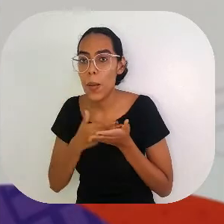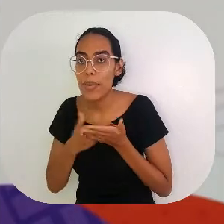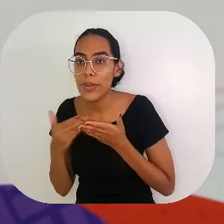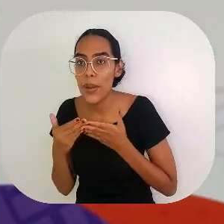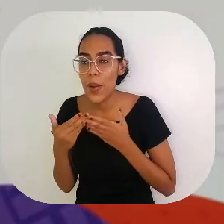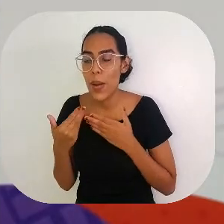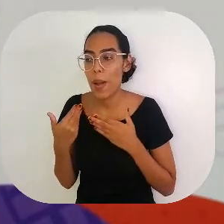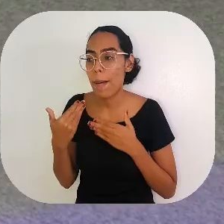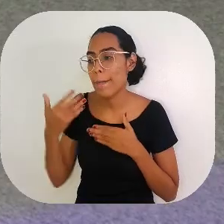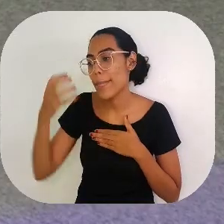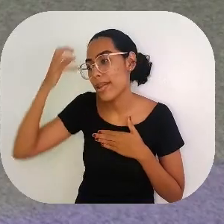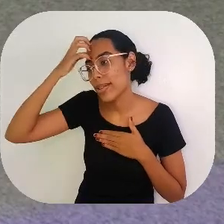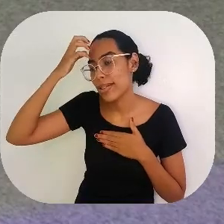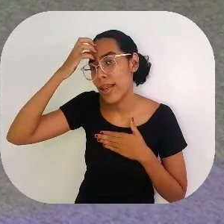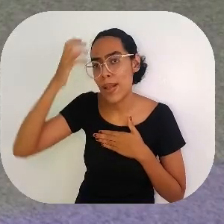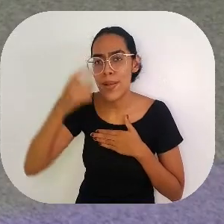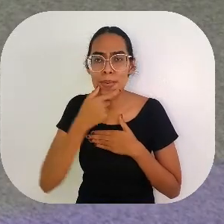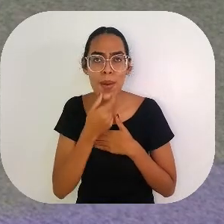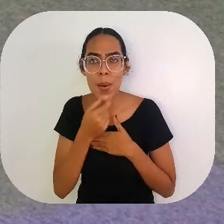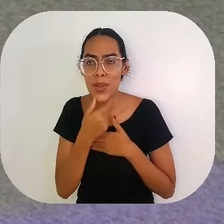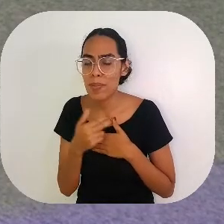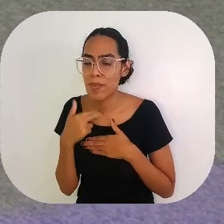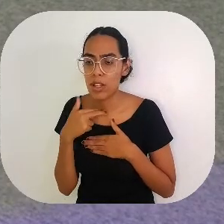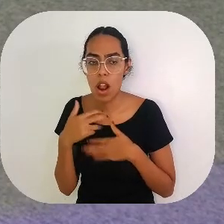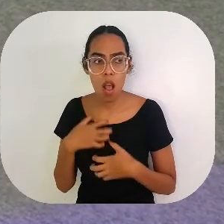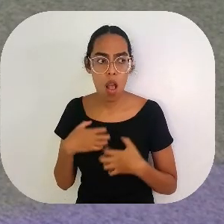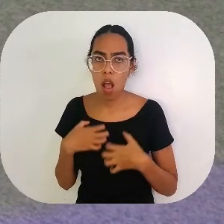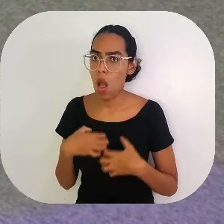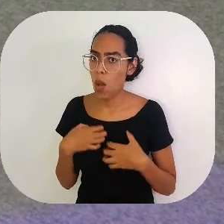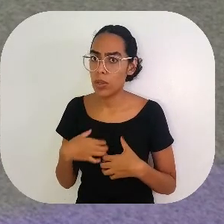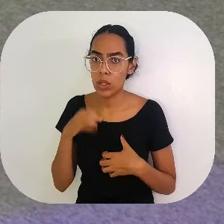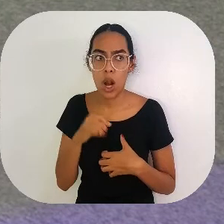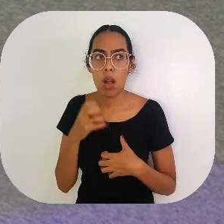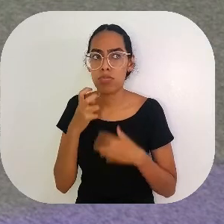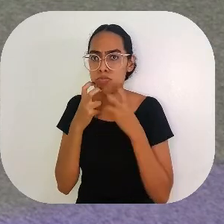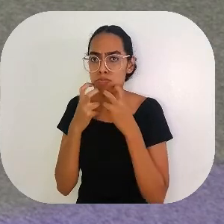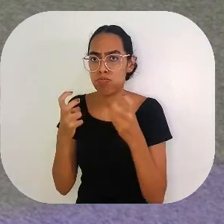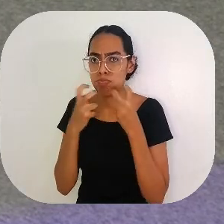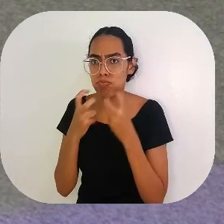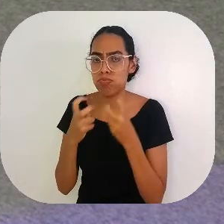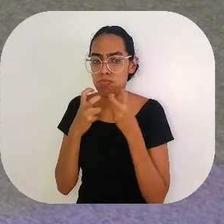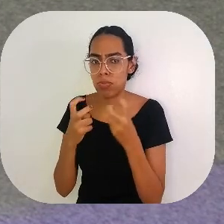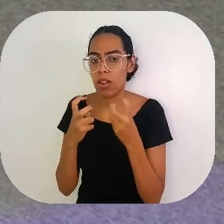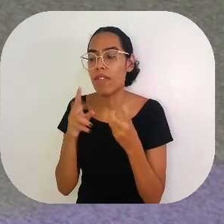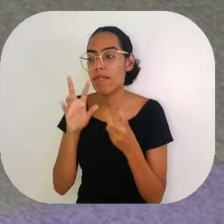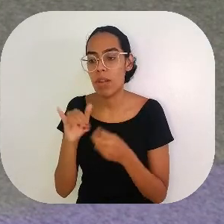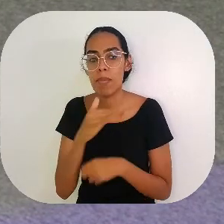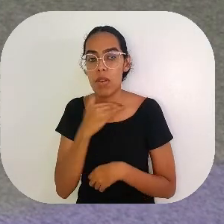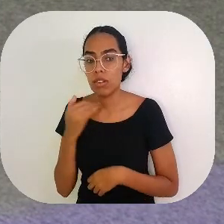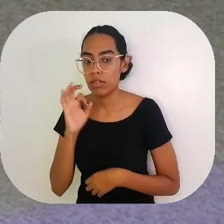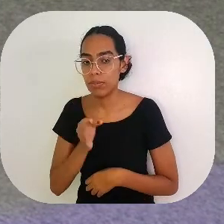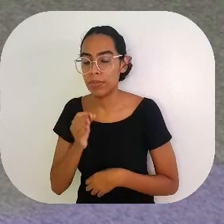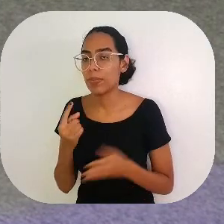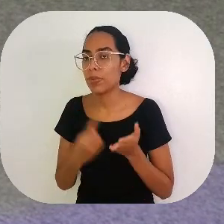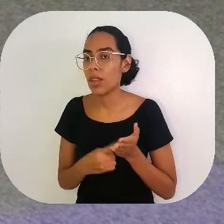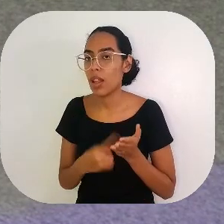princesa. O moço não deixava a bichinha ficar irritada com nada, porque se ela desse três urros seguido, ele